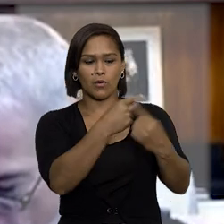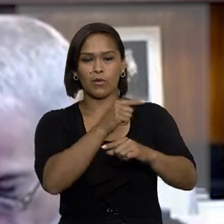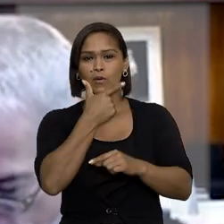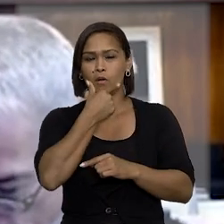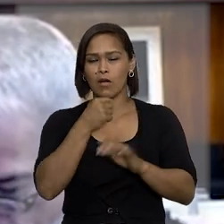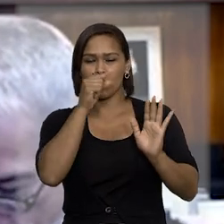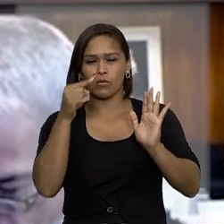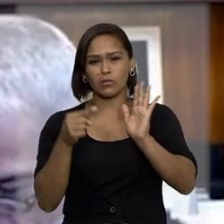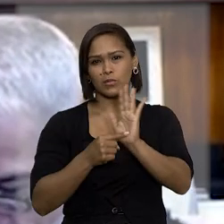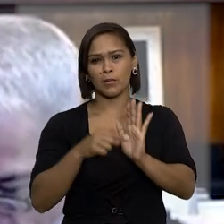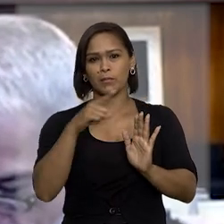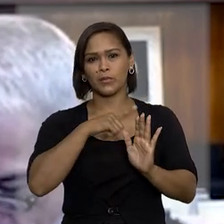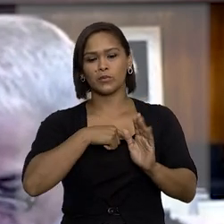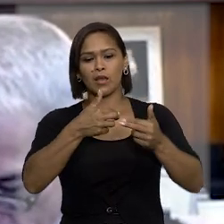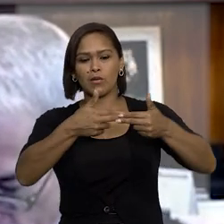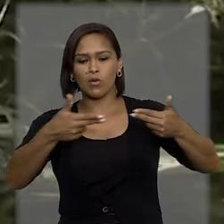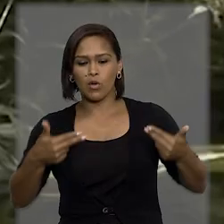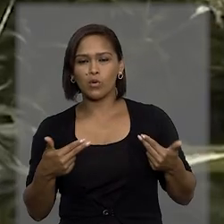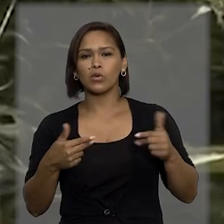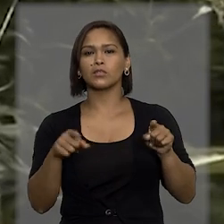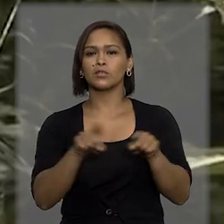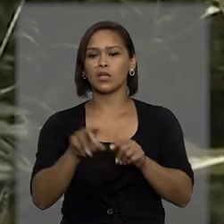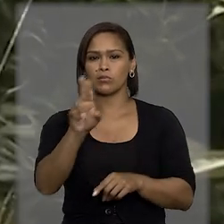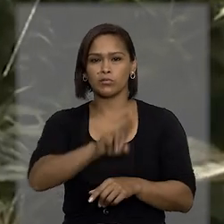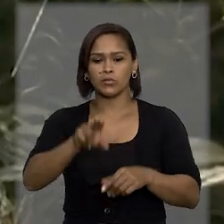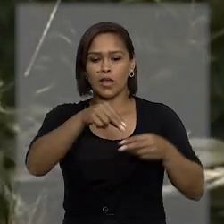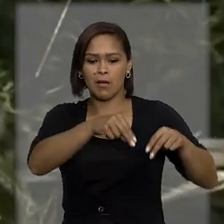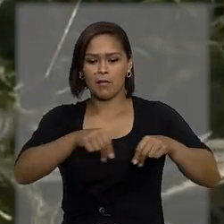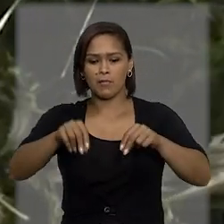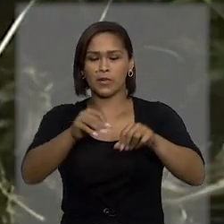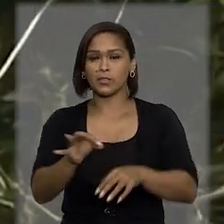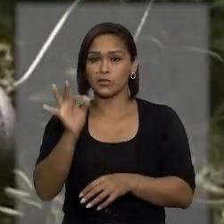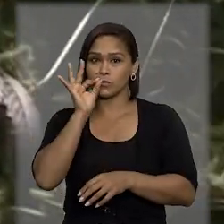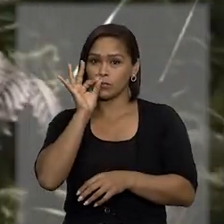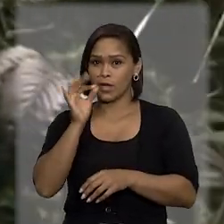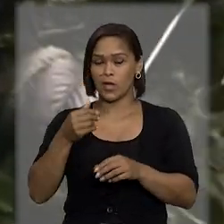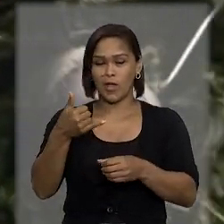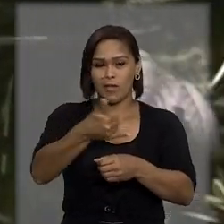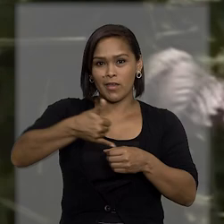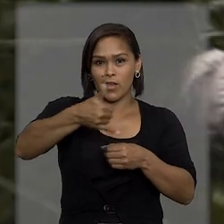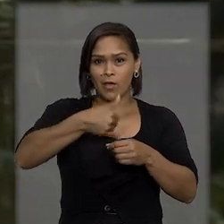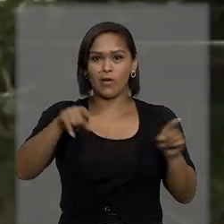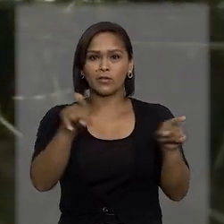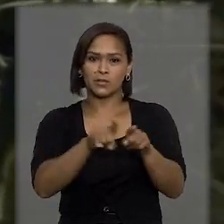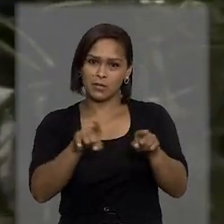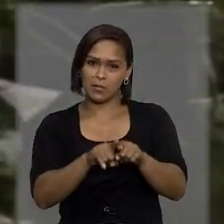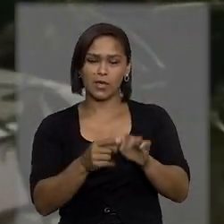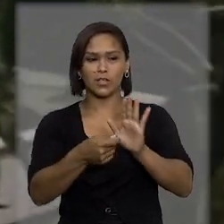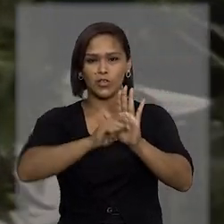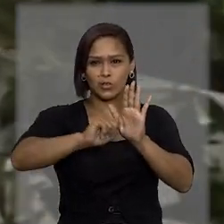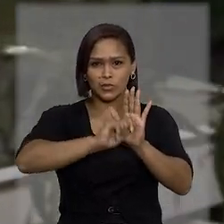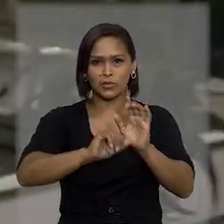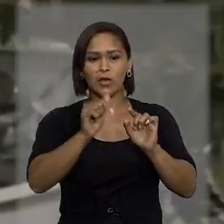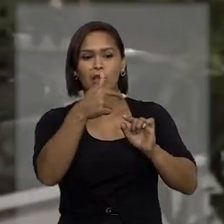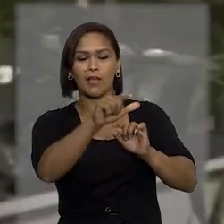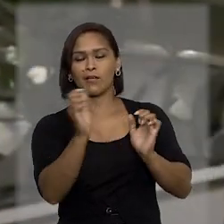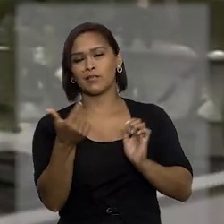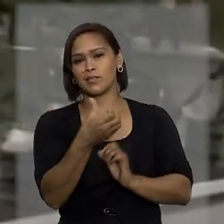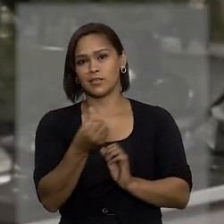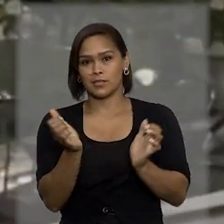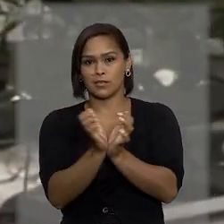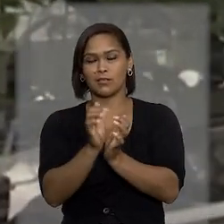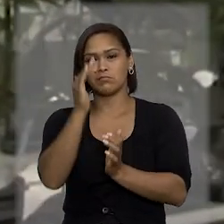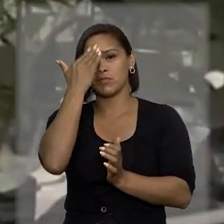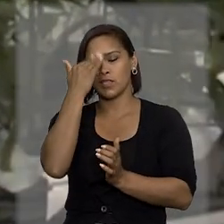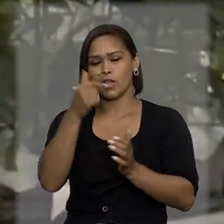denunciado por possuir instrumentos usados no plantio de maconha e na extração de óleo de rachixe. A sexta turma entendeu